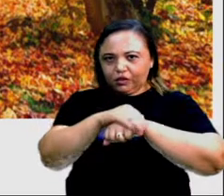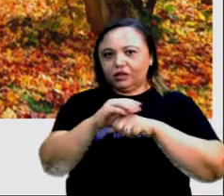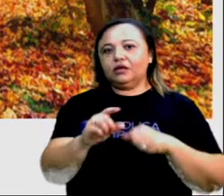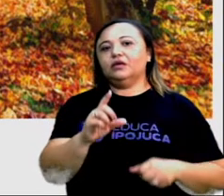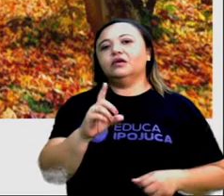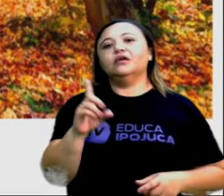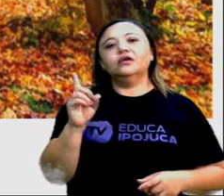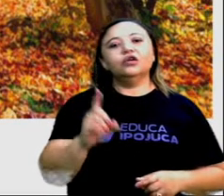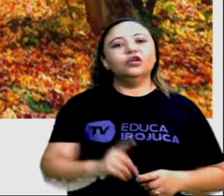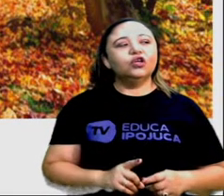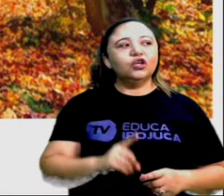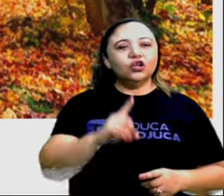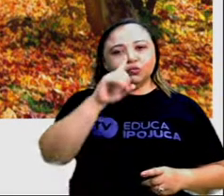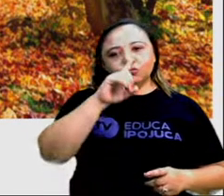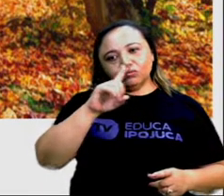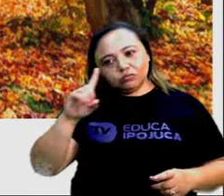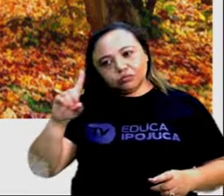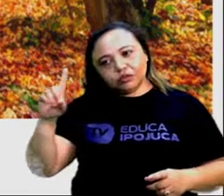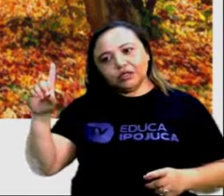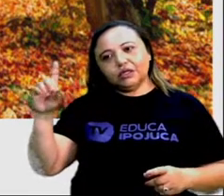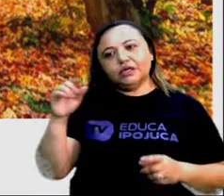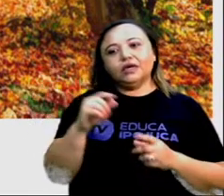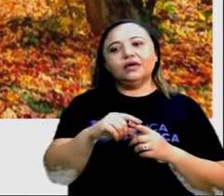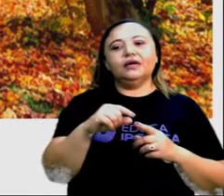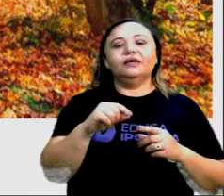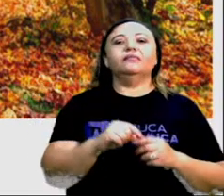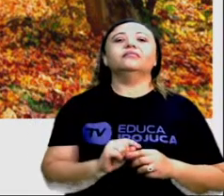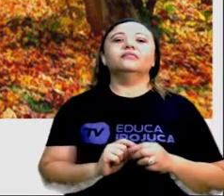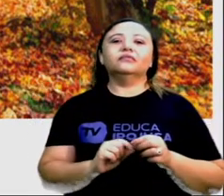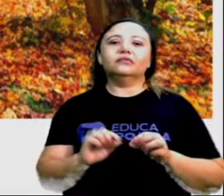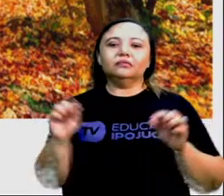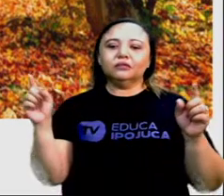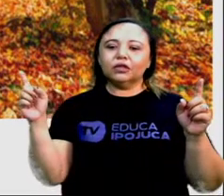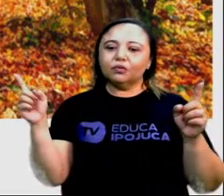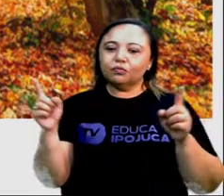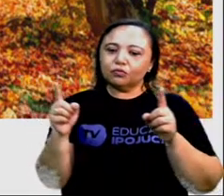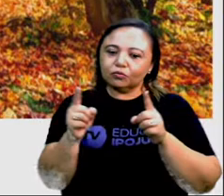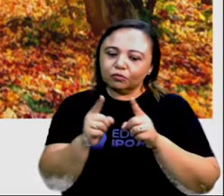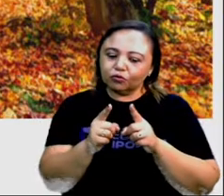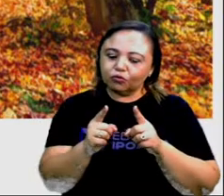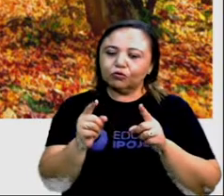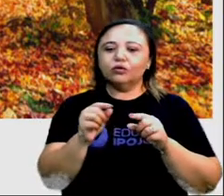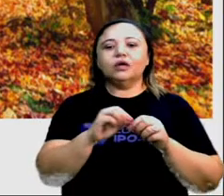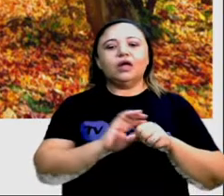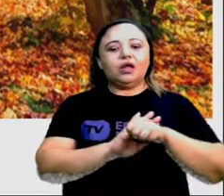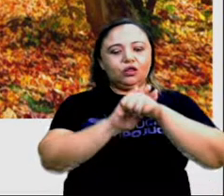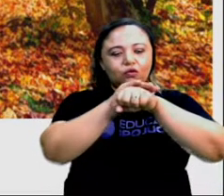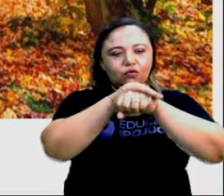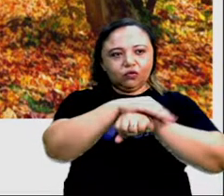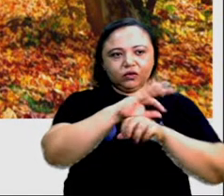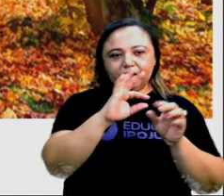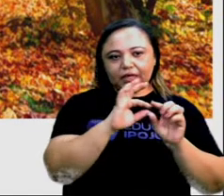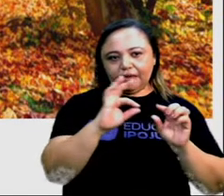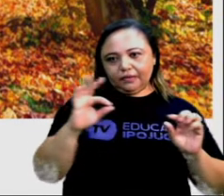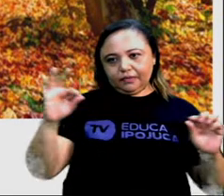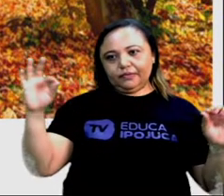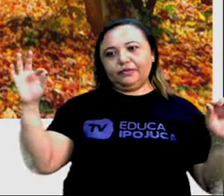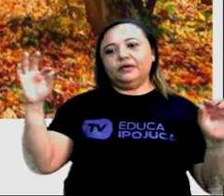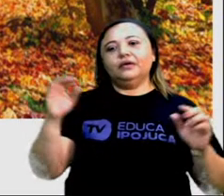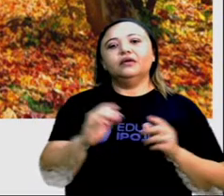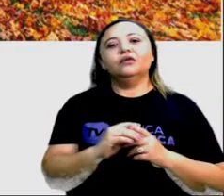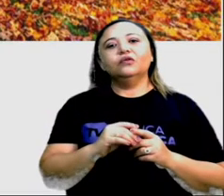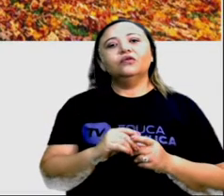Às vezes a gente percebe que a noite é mais longa ou o dia é mais curto. Já no outono, o dia e a noite têm a mesma